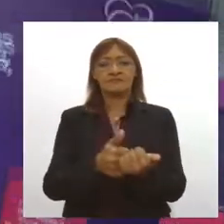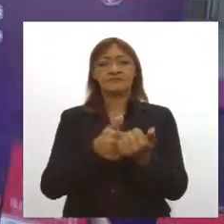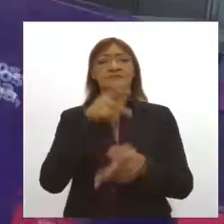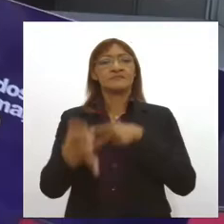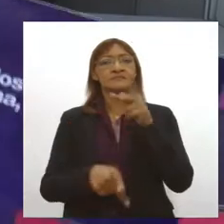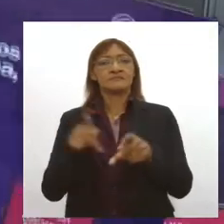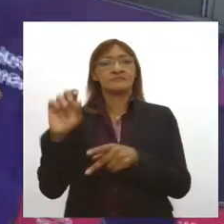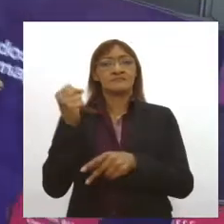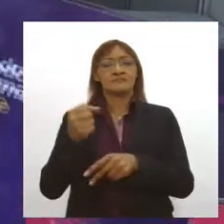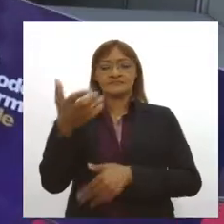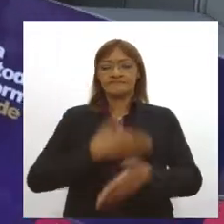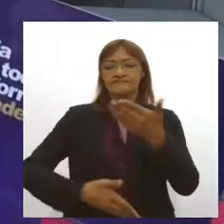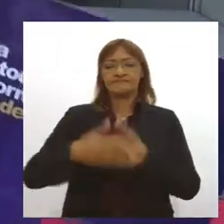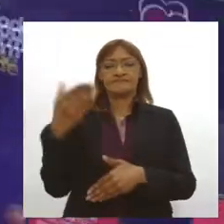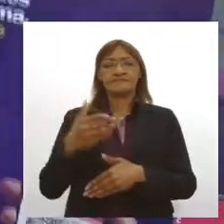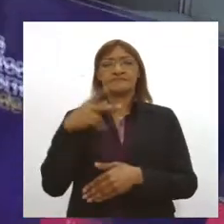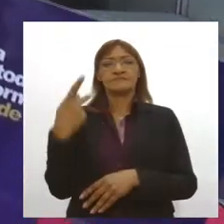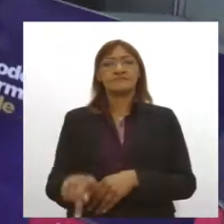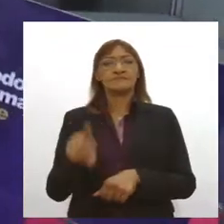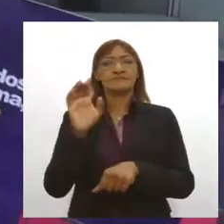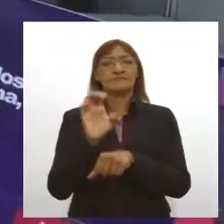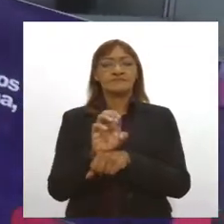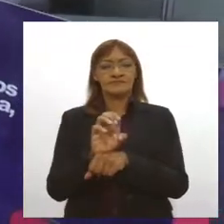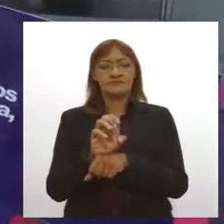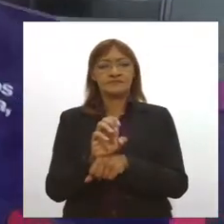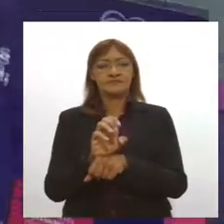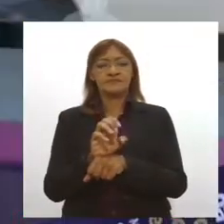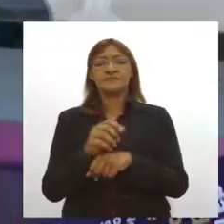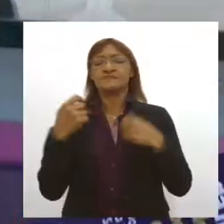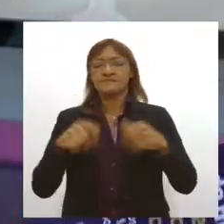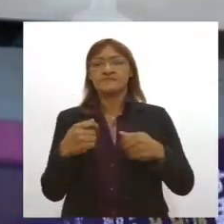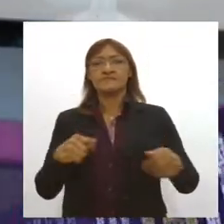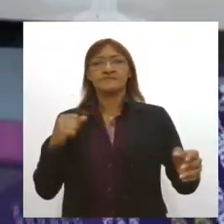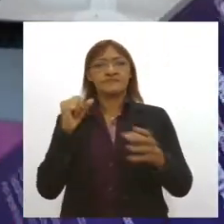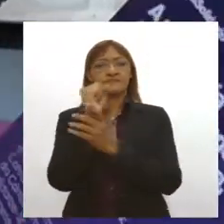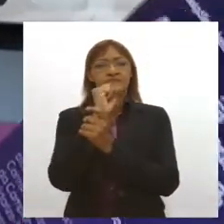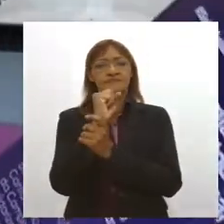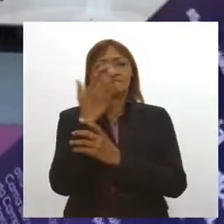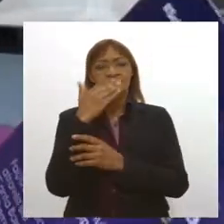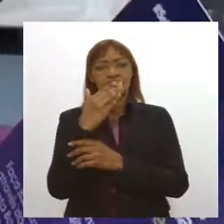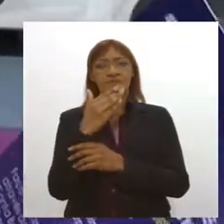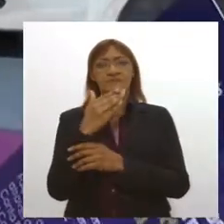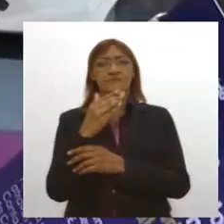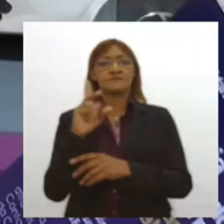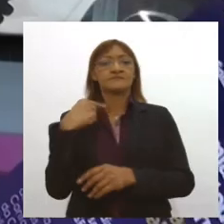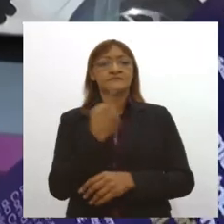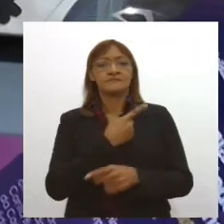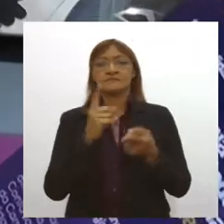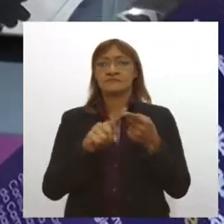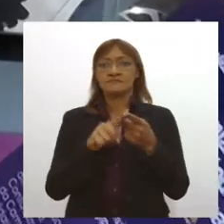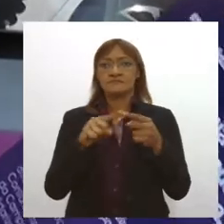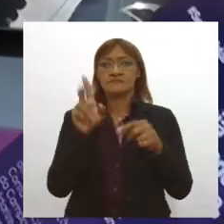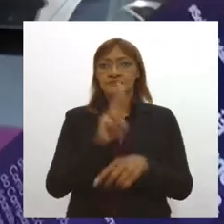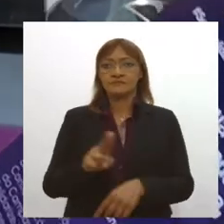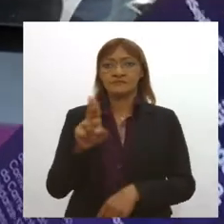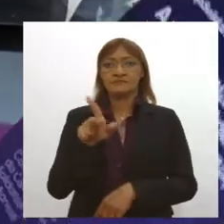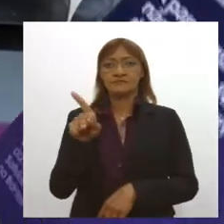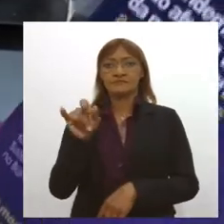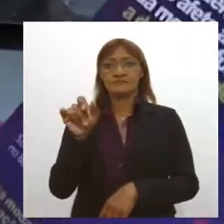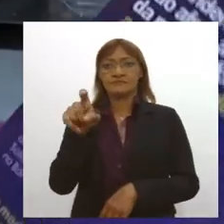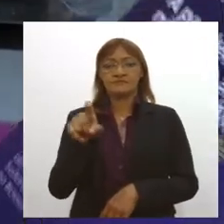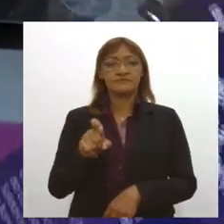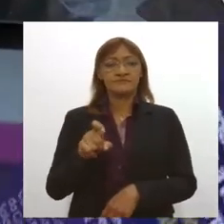nenhuma família no nosso estado com insegurança alimentar. Nós temos um PIX também, que nós abrimos esse ano.